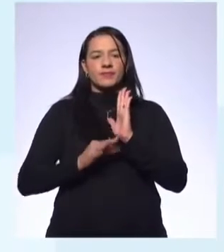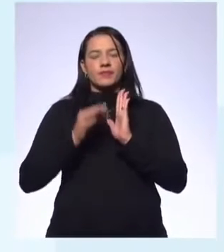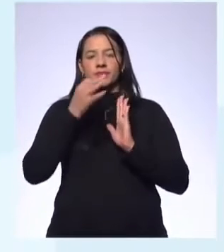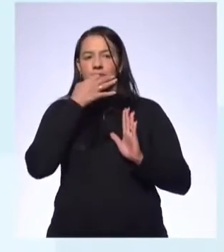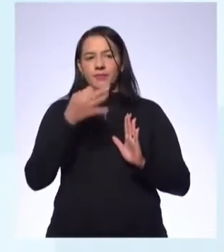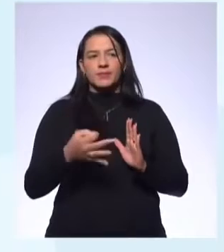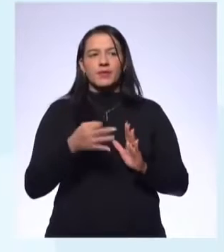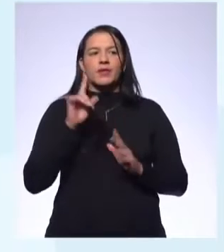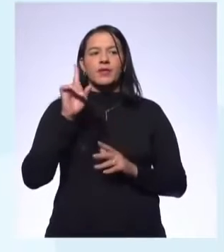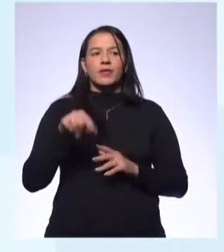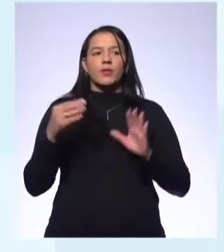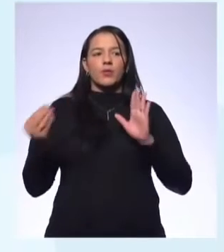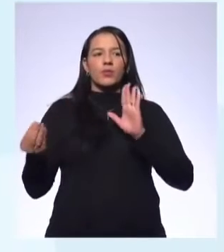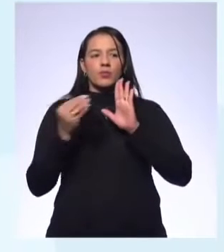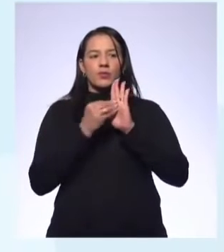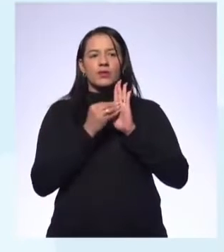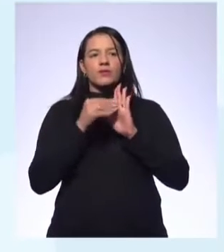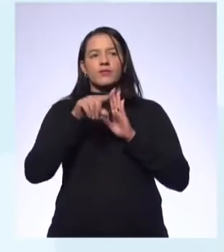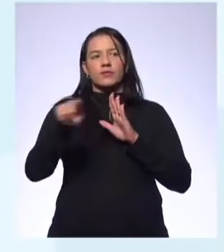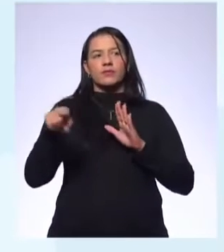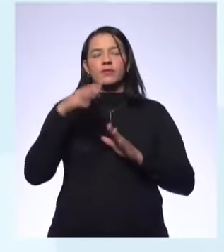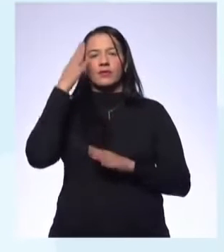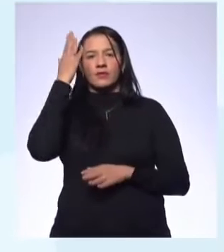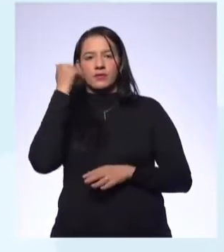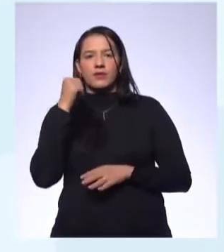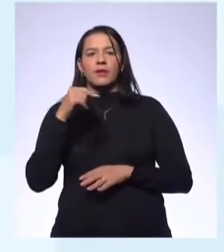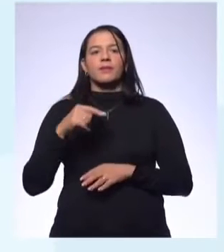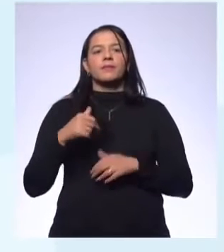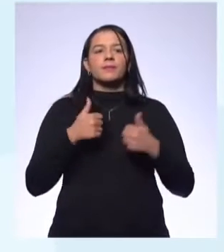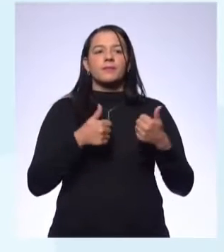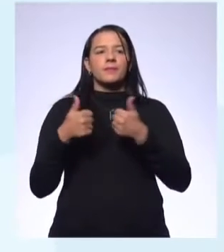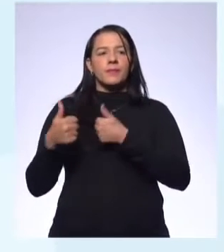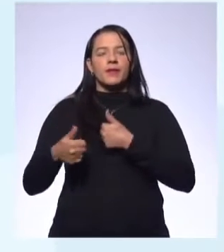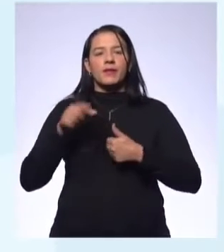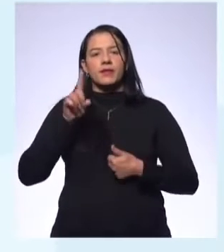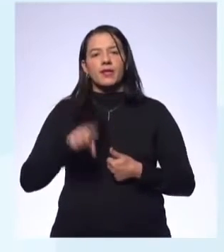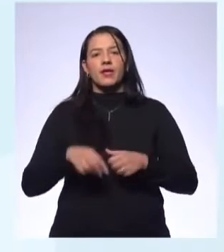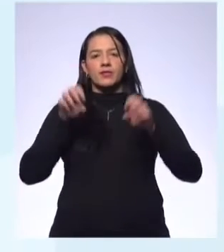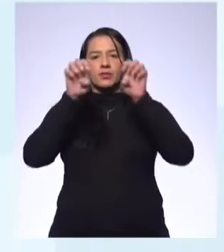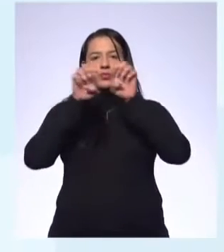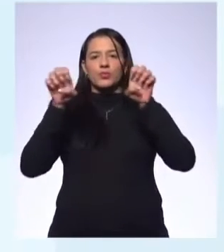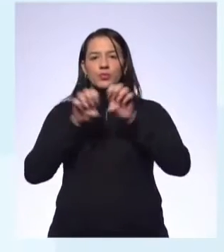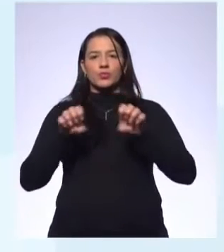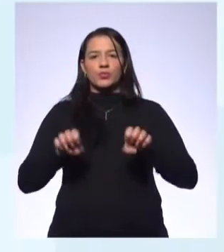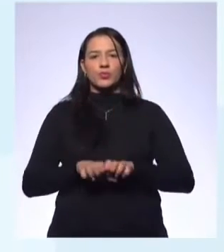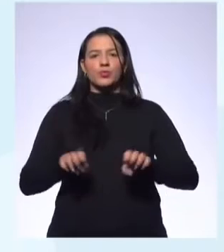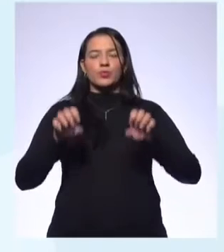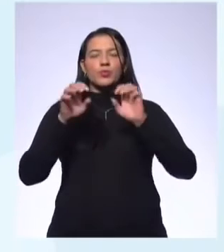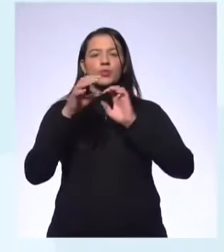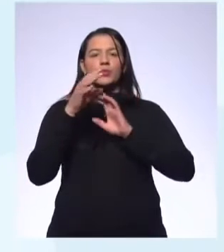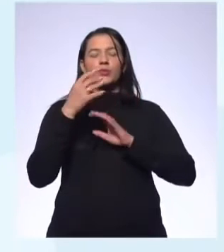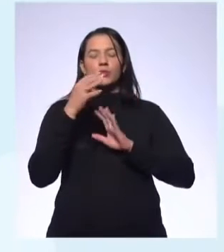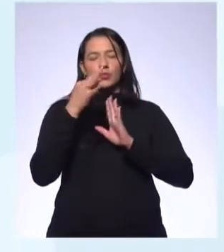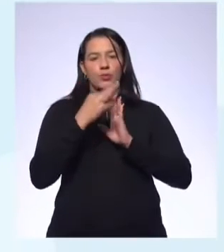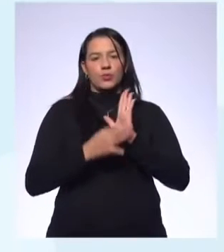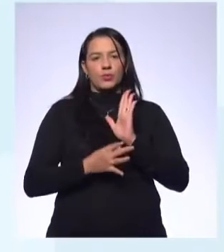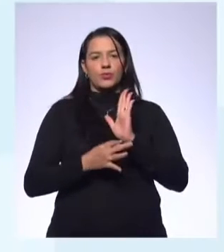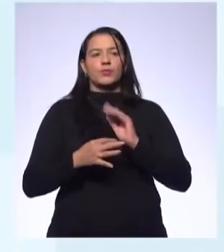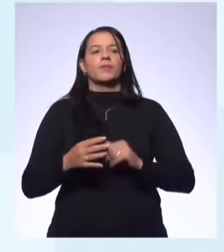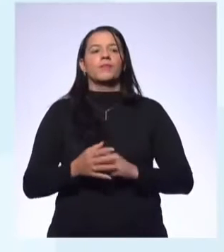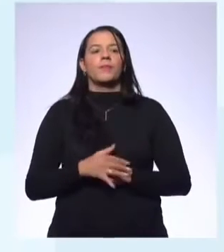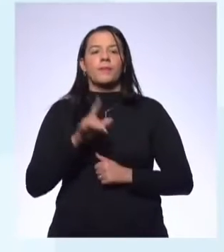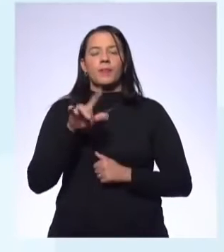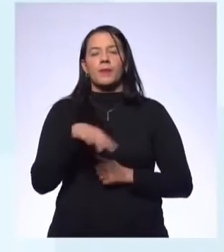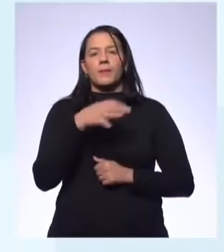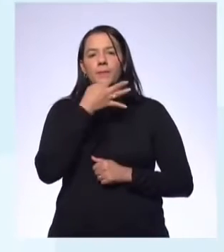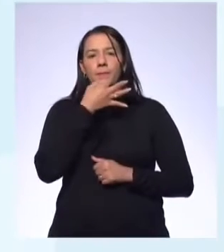uma coisa que vocês já sabem bem, não é? Qual é a estrutura do texto, artigo de opinião. Ele discorre